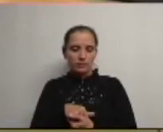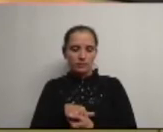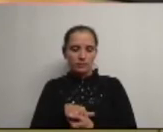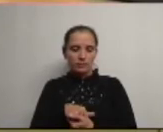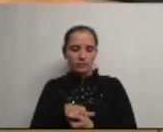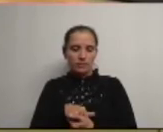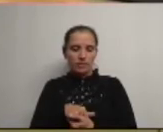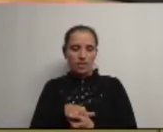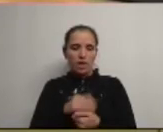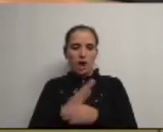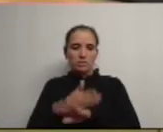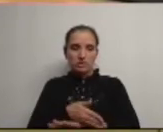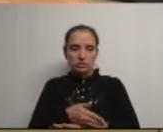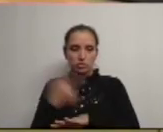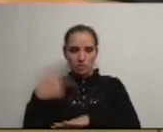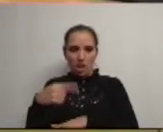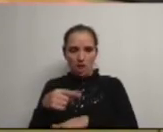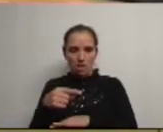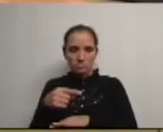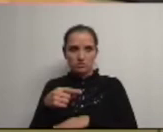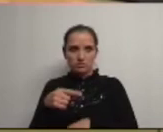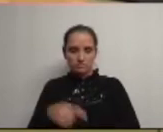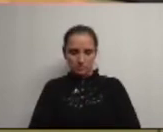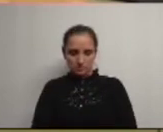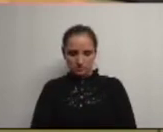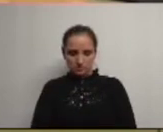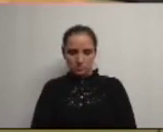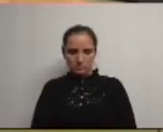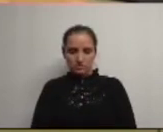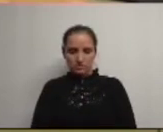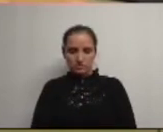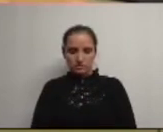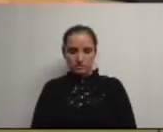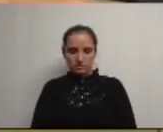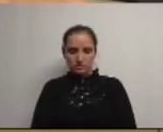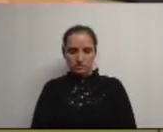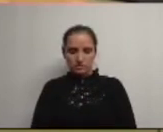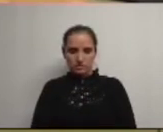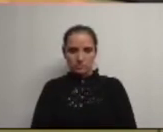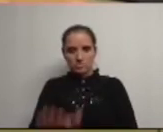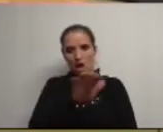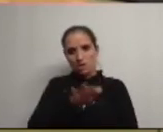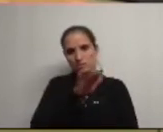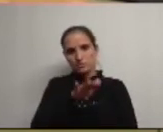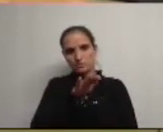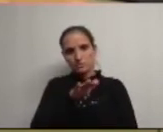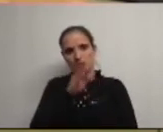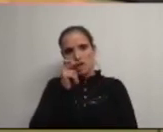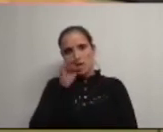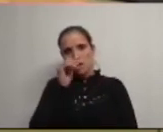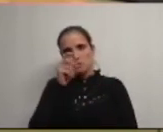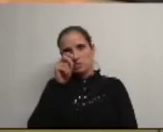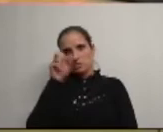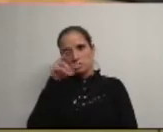terá um acesso terá um acesso portanto a na zona na zona das sequinhas